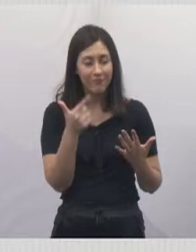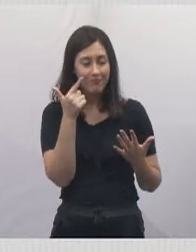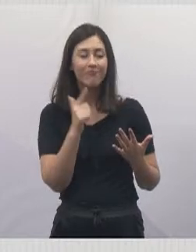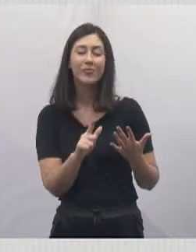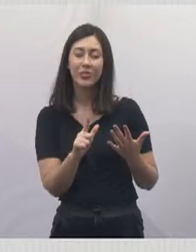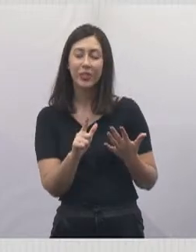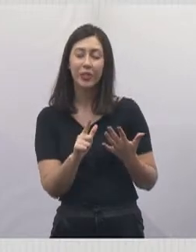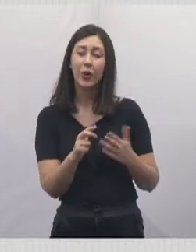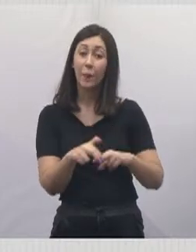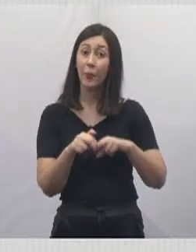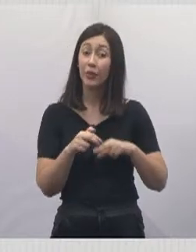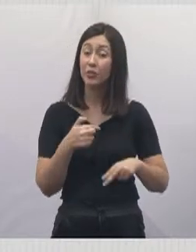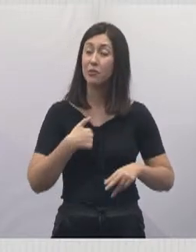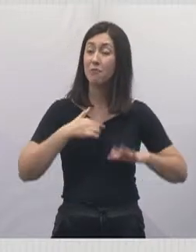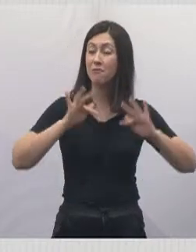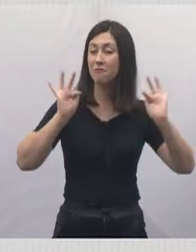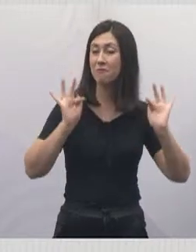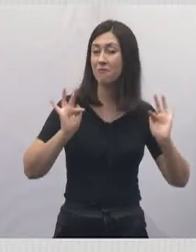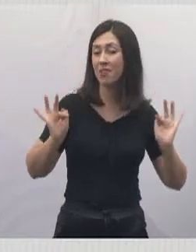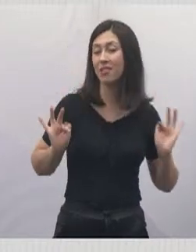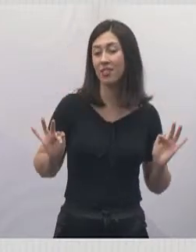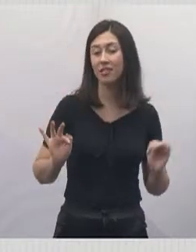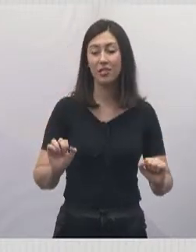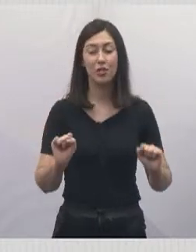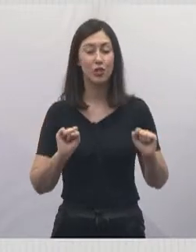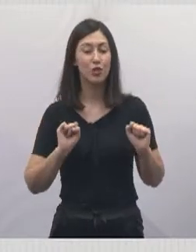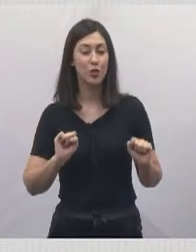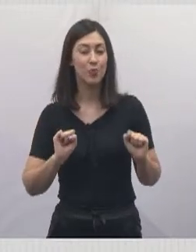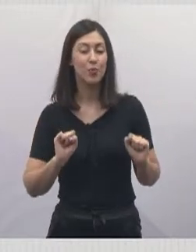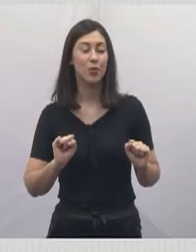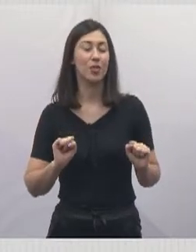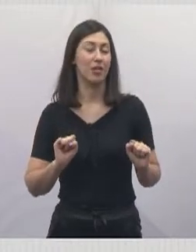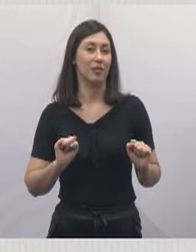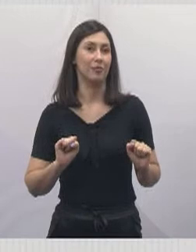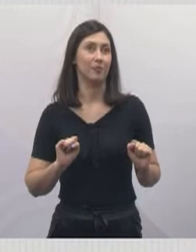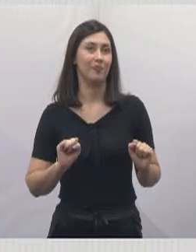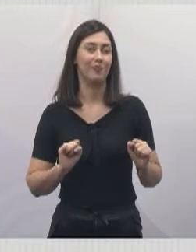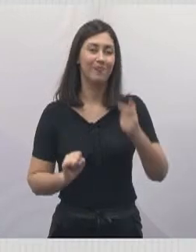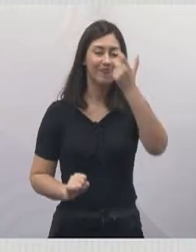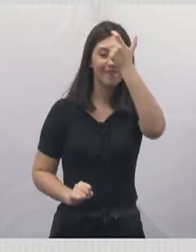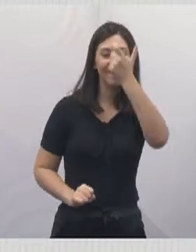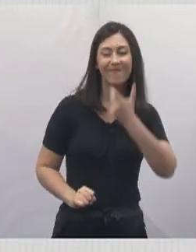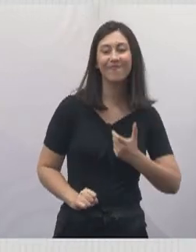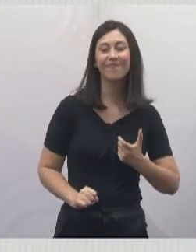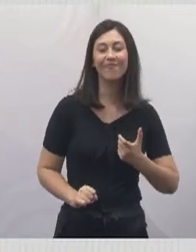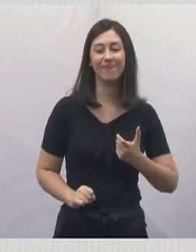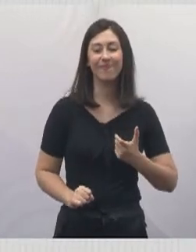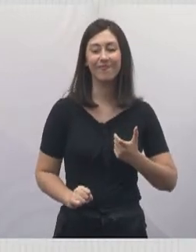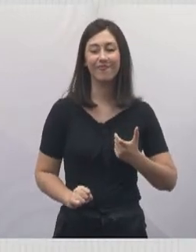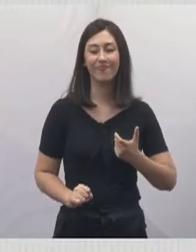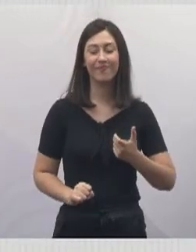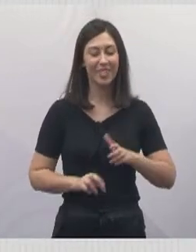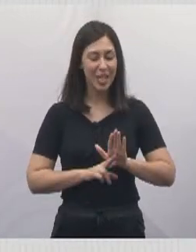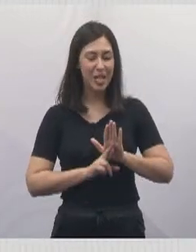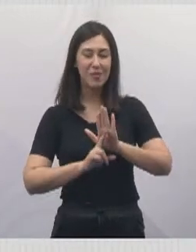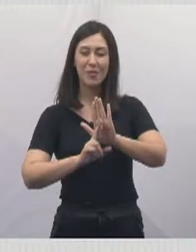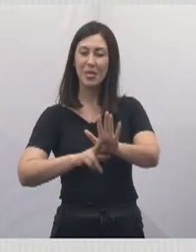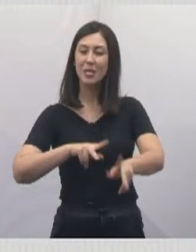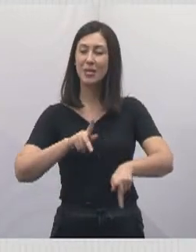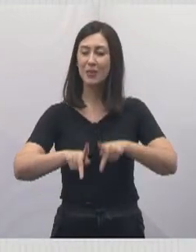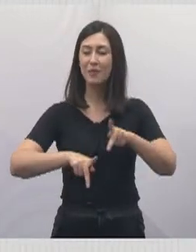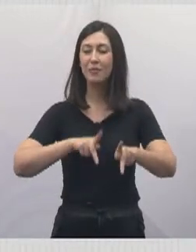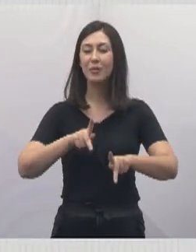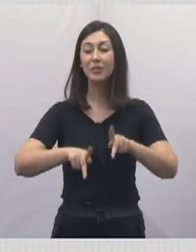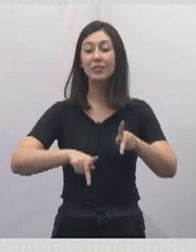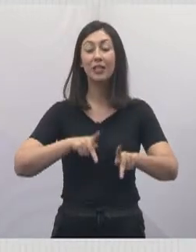atendidos. Então, fico muito feliz em poder ser essa pessoa aqui nesta casa, porta-voz da população de